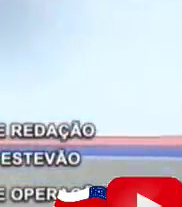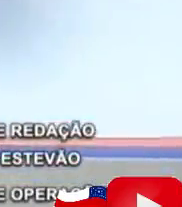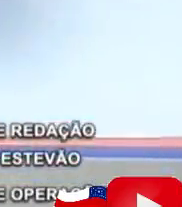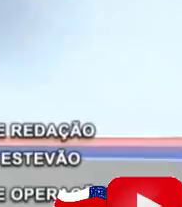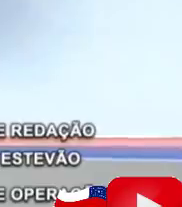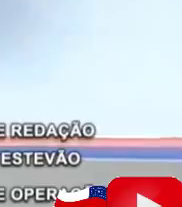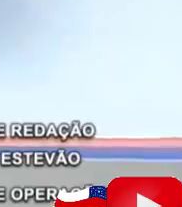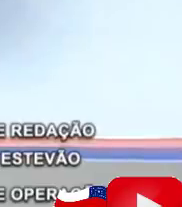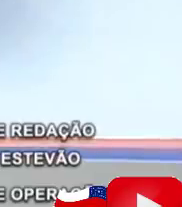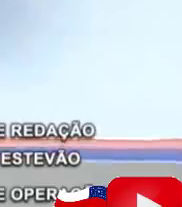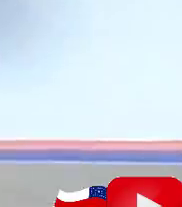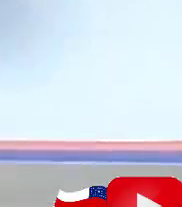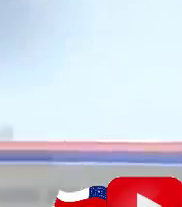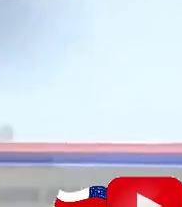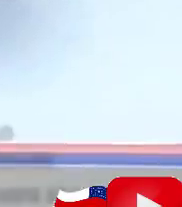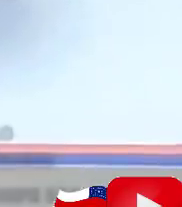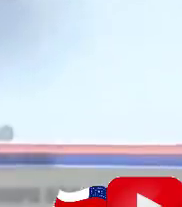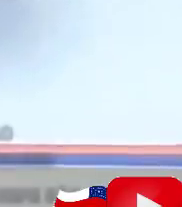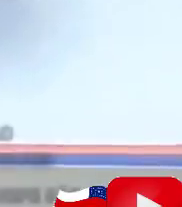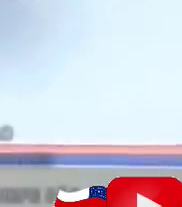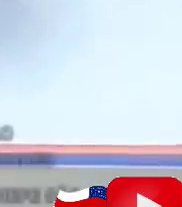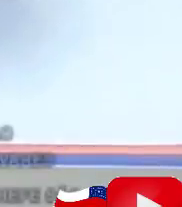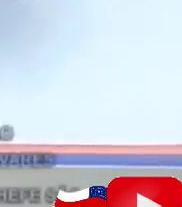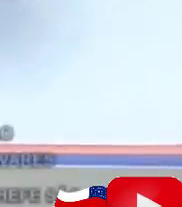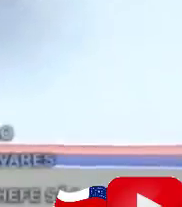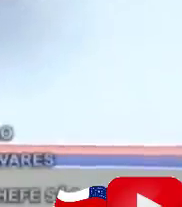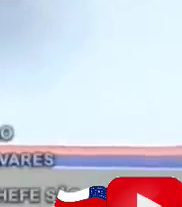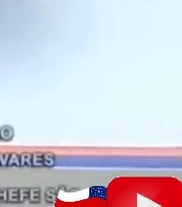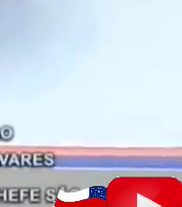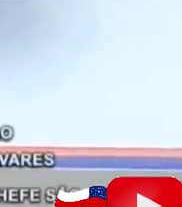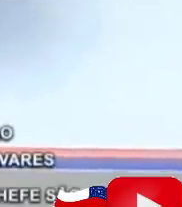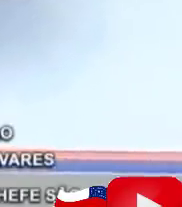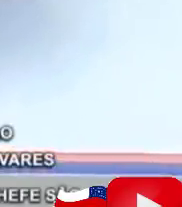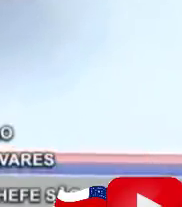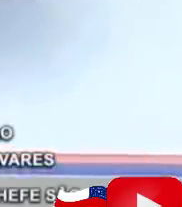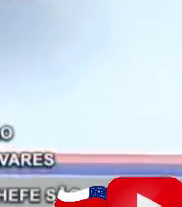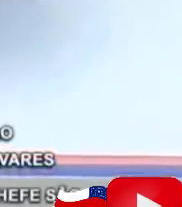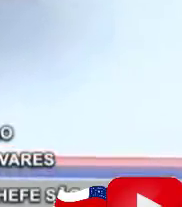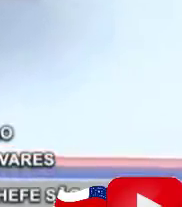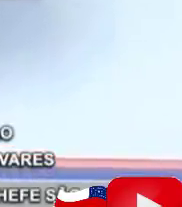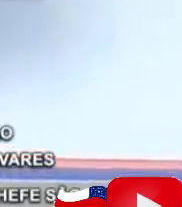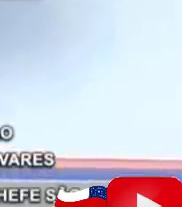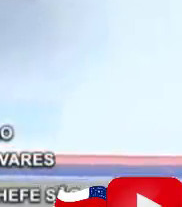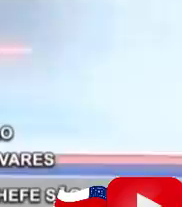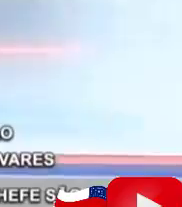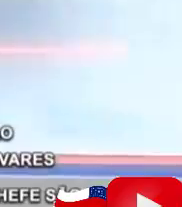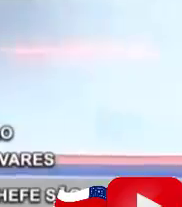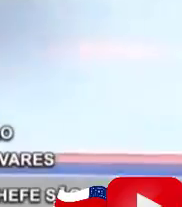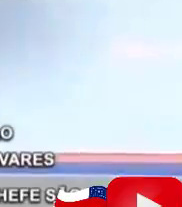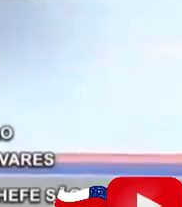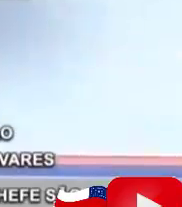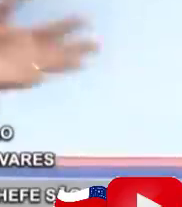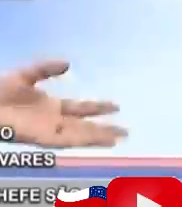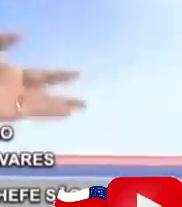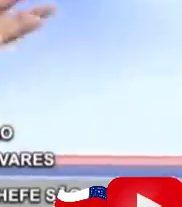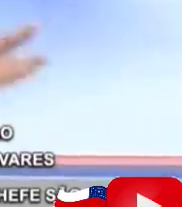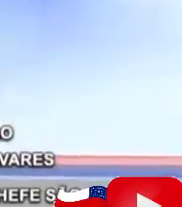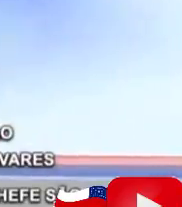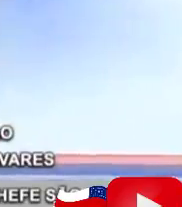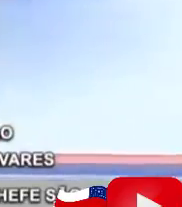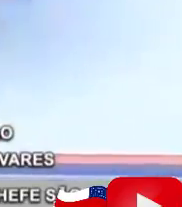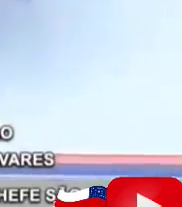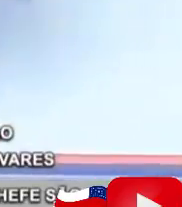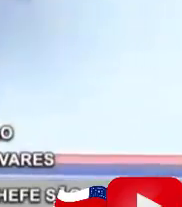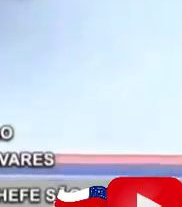Inclusive, quero mandar um recado aqui pra Mariana Godói. Está todo mundo reclamando. que ela não liga pra gente. Mas não, é? A gente faz Mariana, um beijo. Mariana,